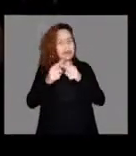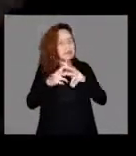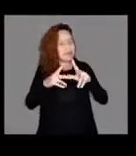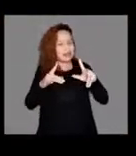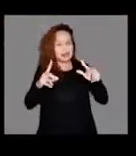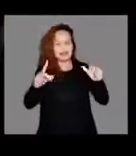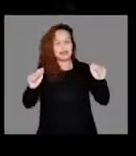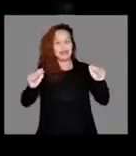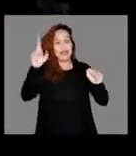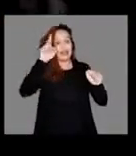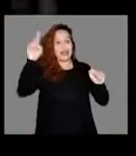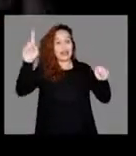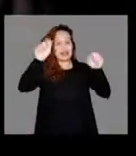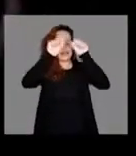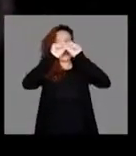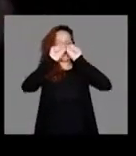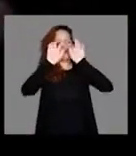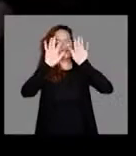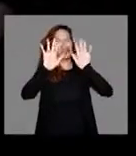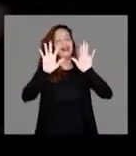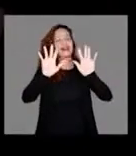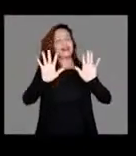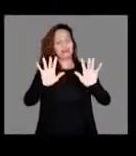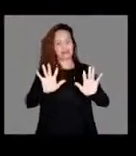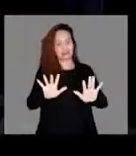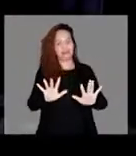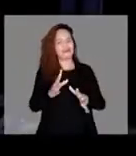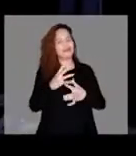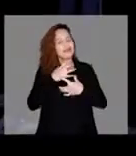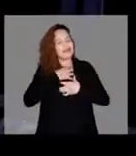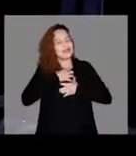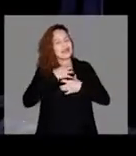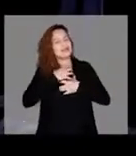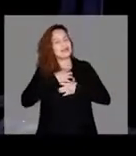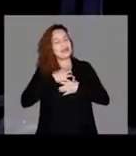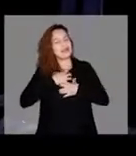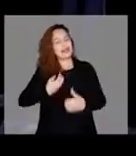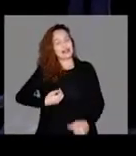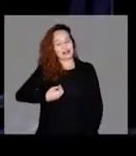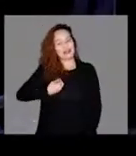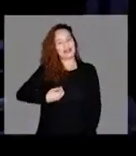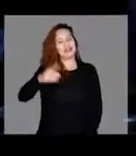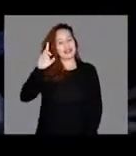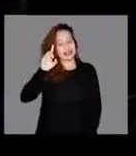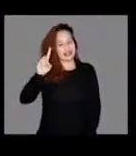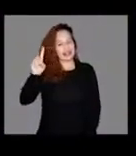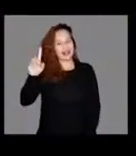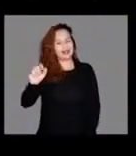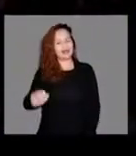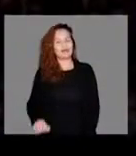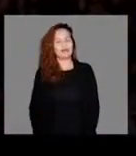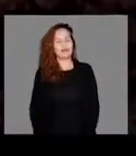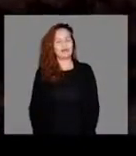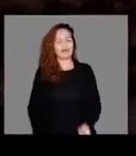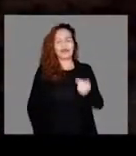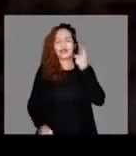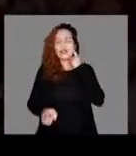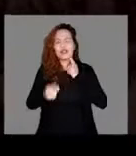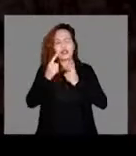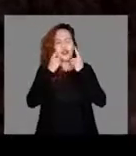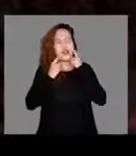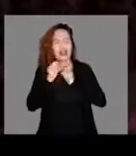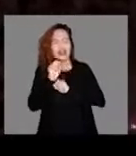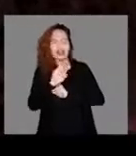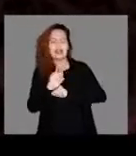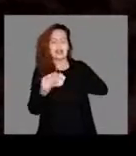estão sendo liberados. O impossível já começa a acontecer. Eu sinto a presença de Deus neste lugar. Não chore se o